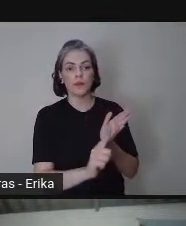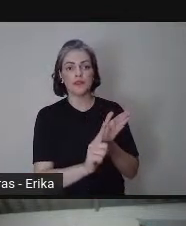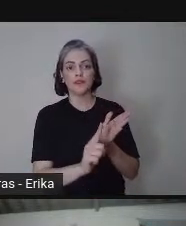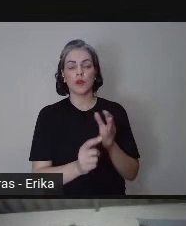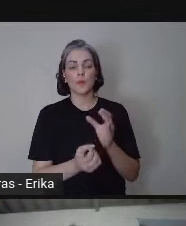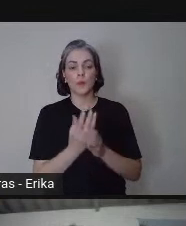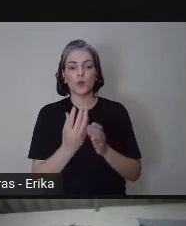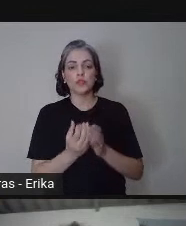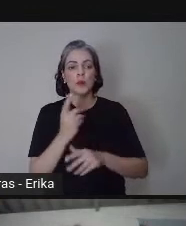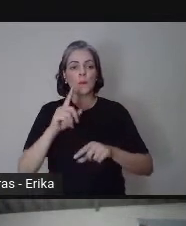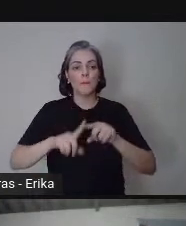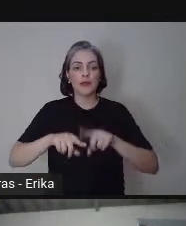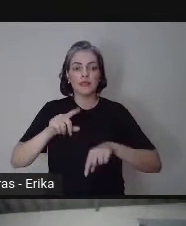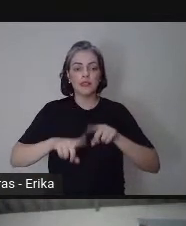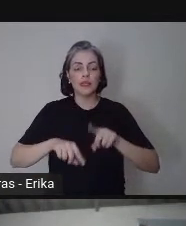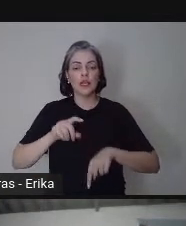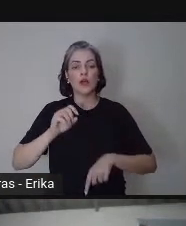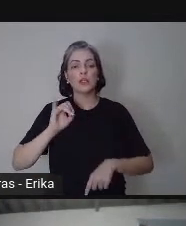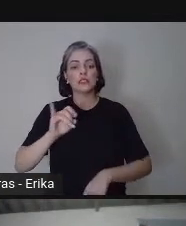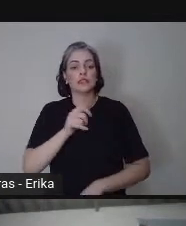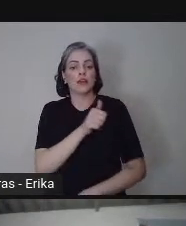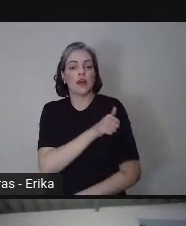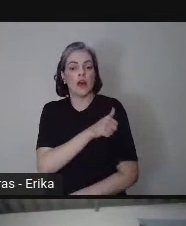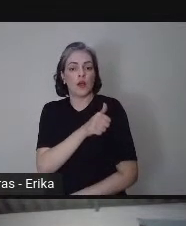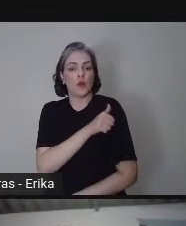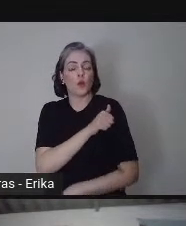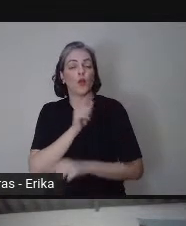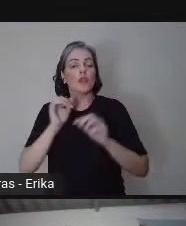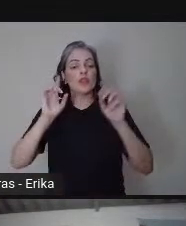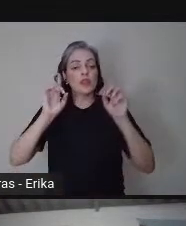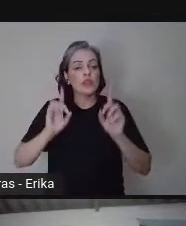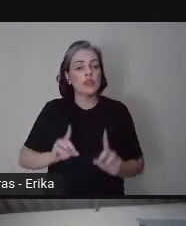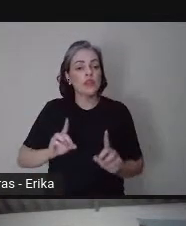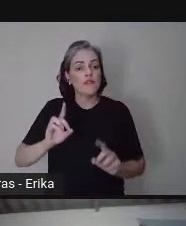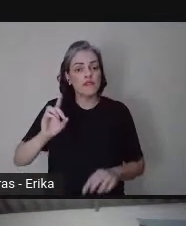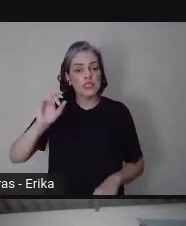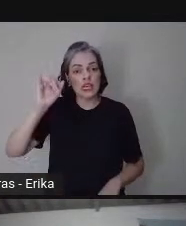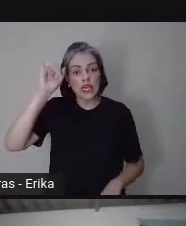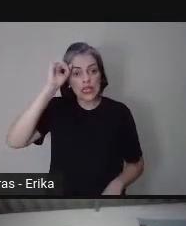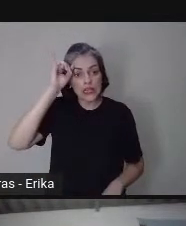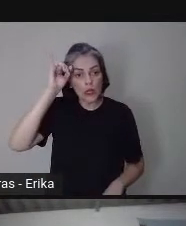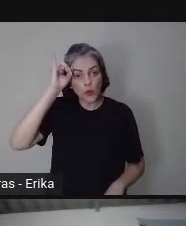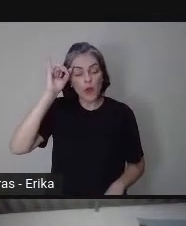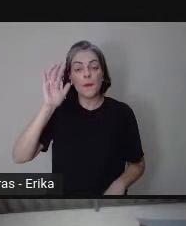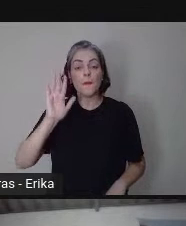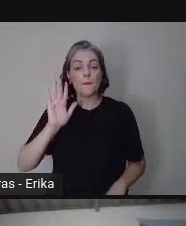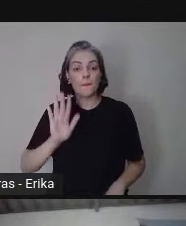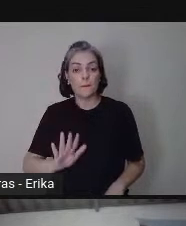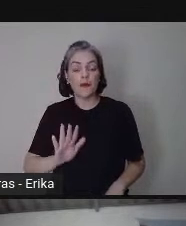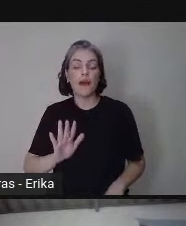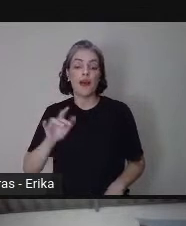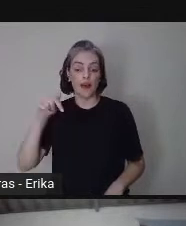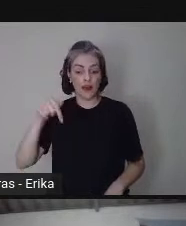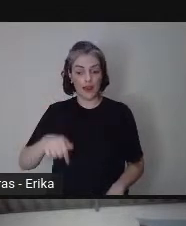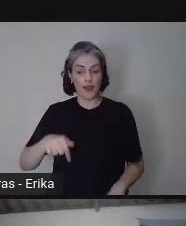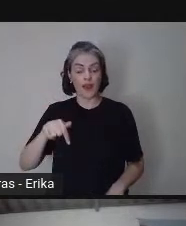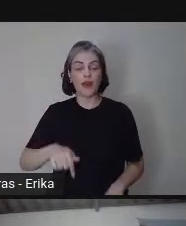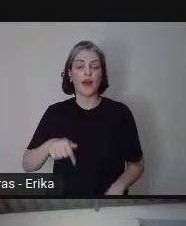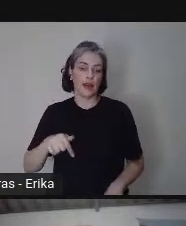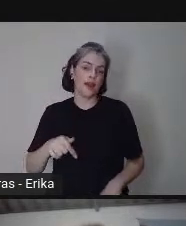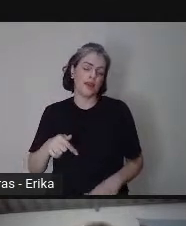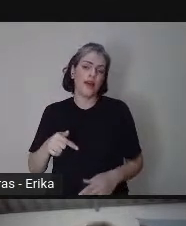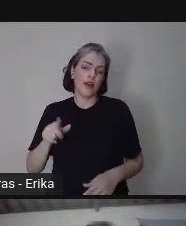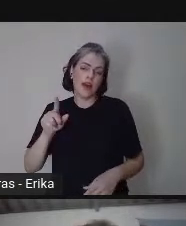para estudantes com deficiência intelectual, mas sabendo, né, que estamos dando, estamos fazendo essa live para os dois cursos, né,